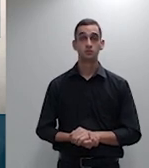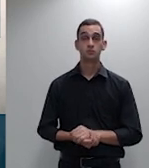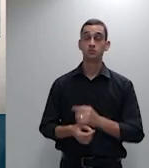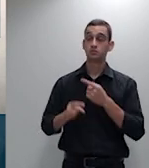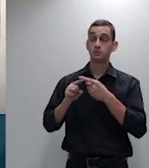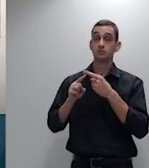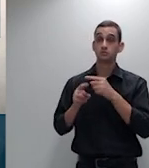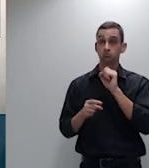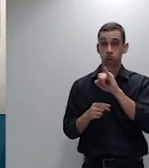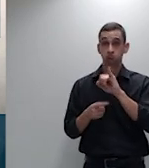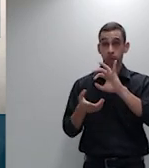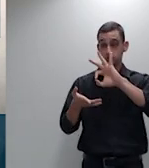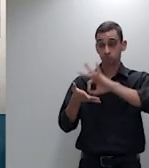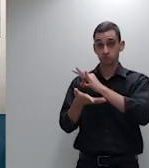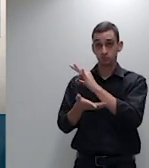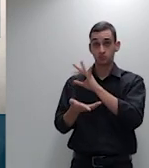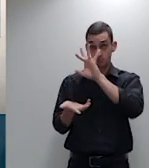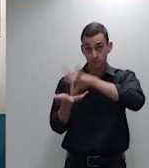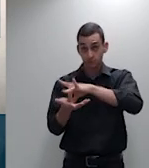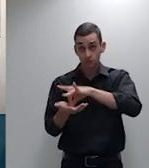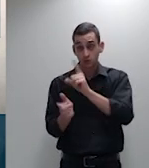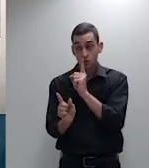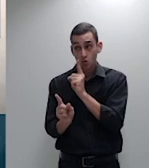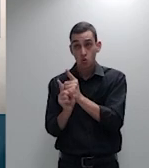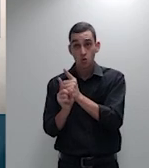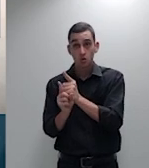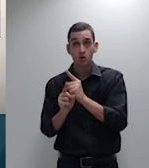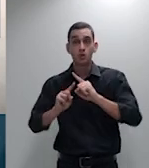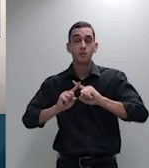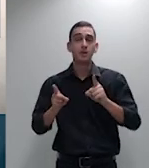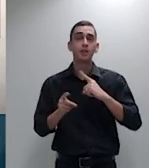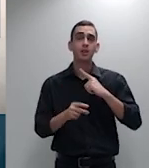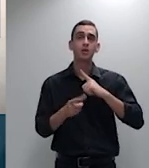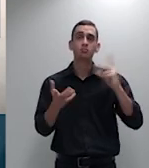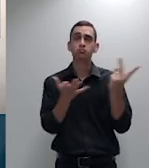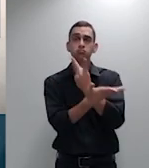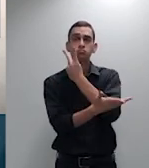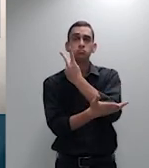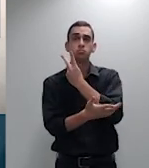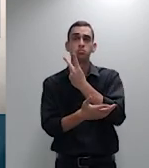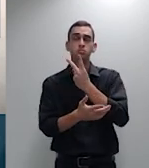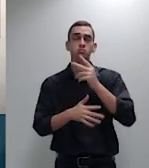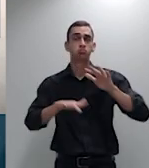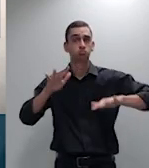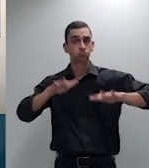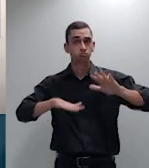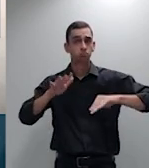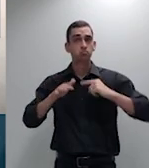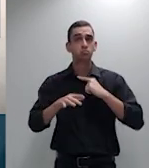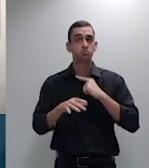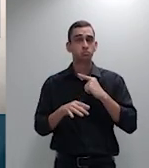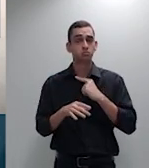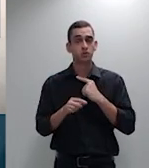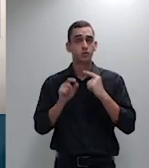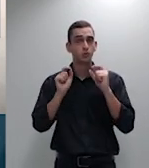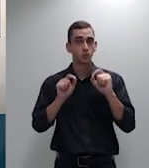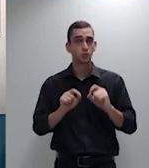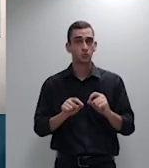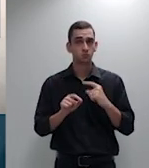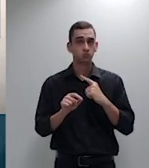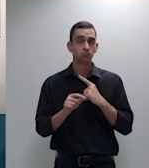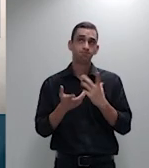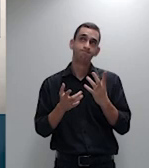indícios mínimos eu acho que ficaria também muito subjetivo